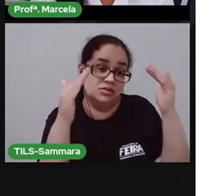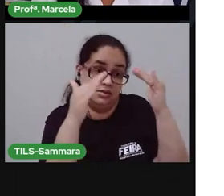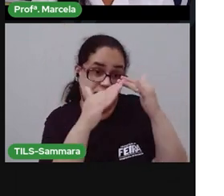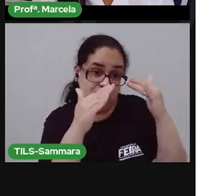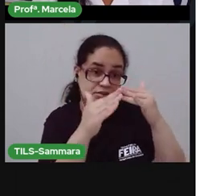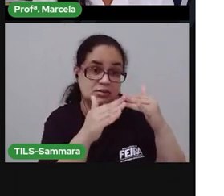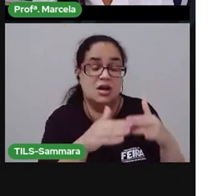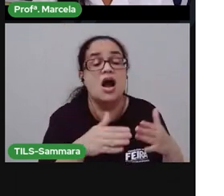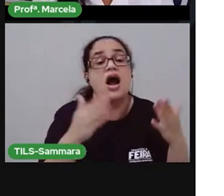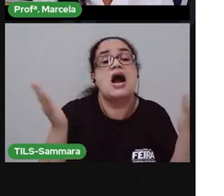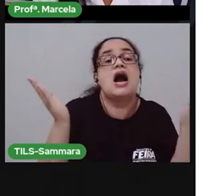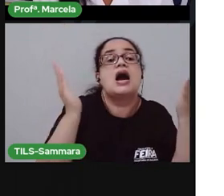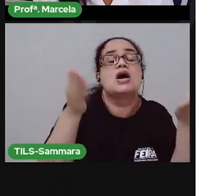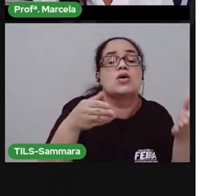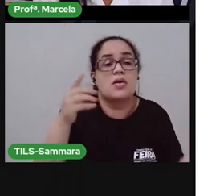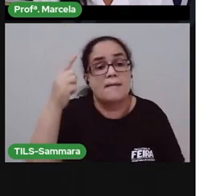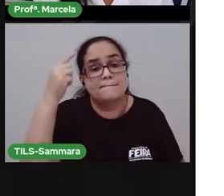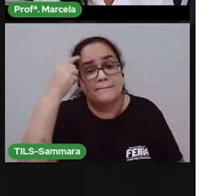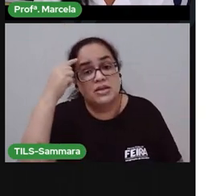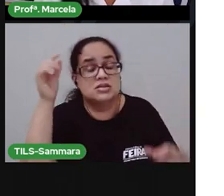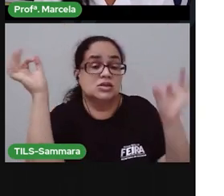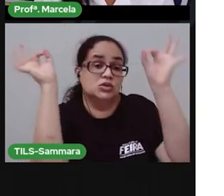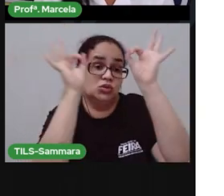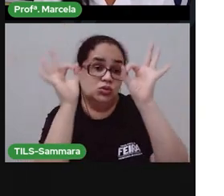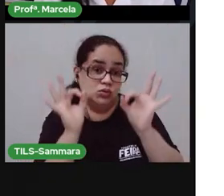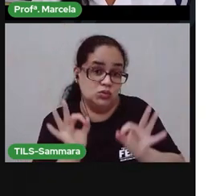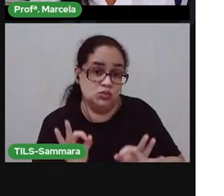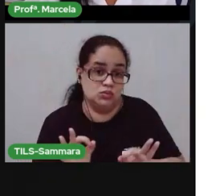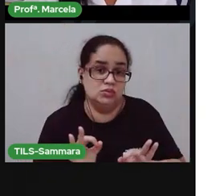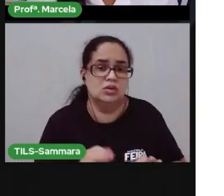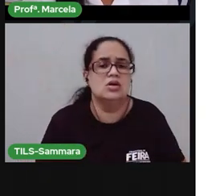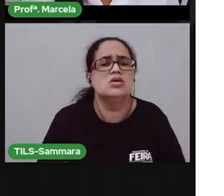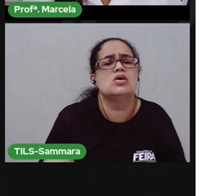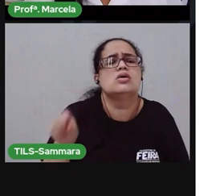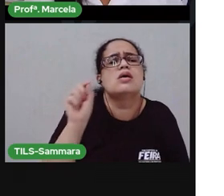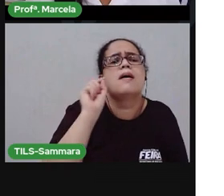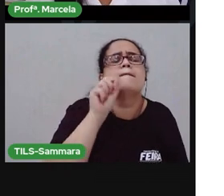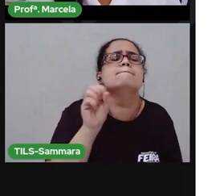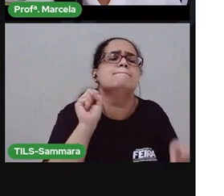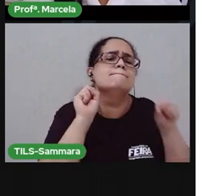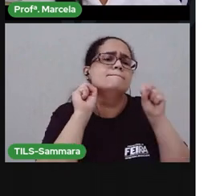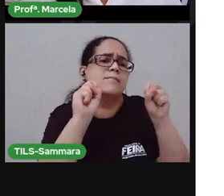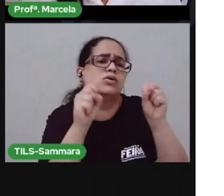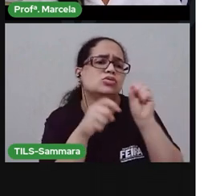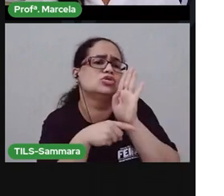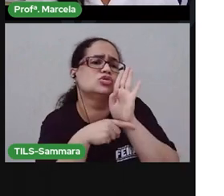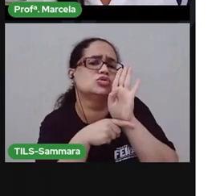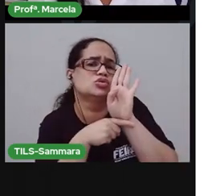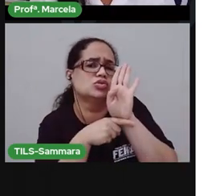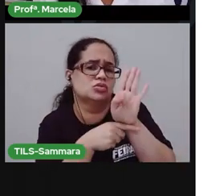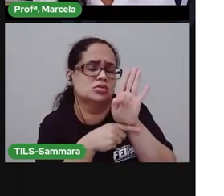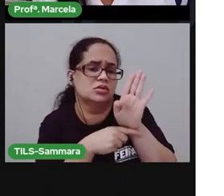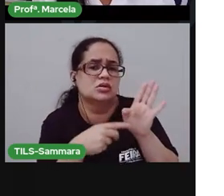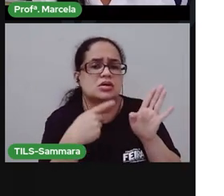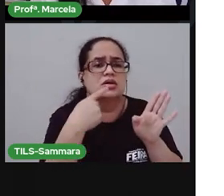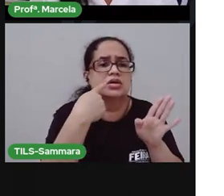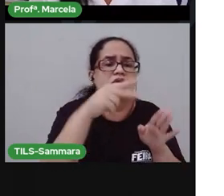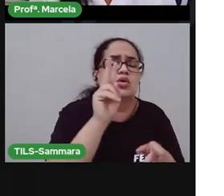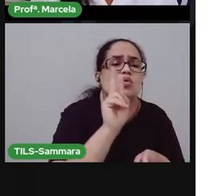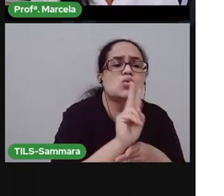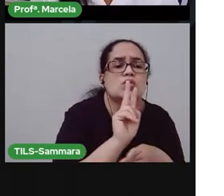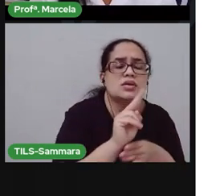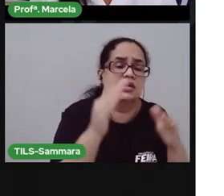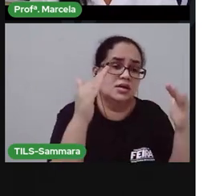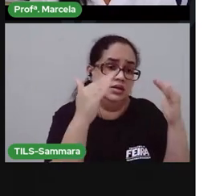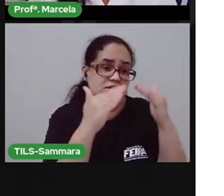Agora, pensando na organização desse espaço, o que é que você pode fazer para ajudar a zelar pela sua